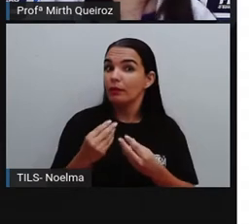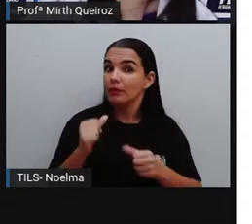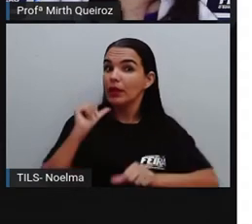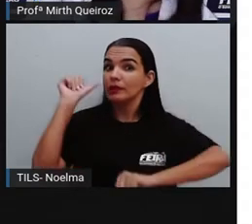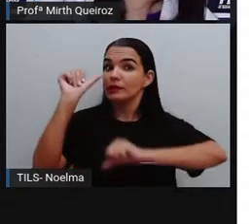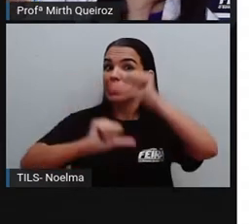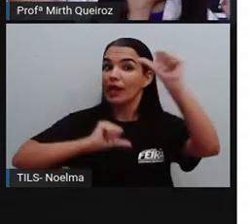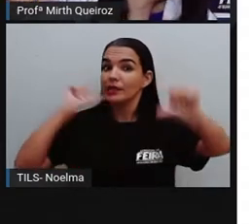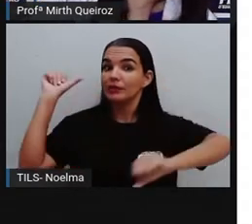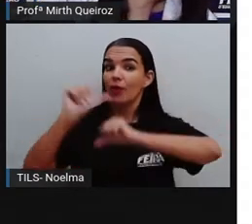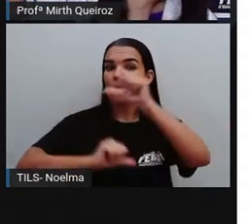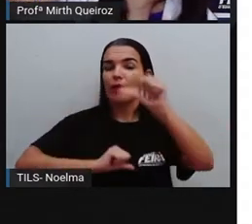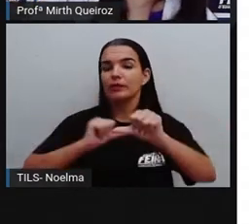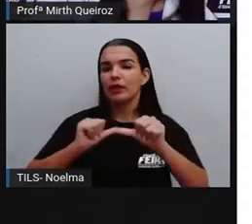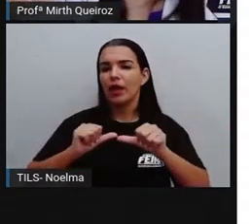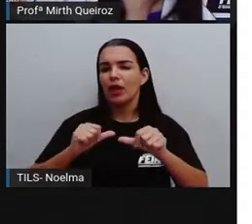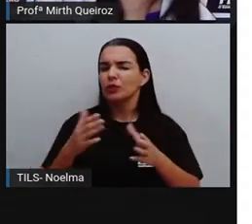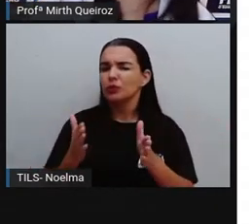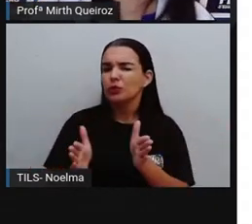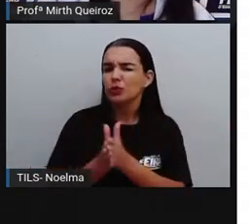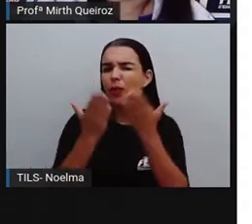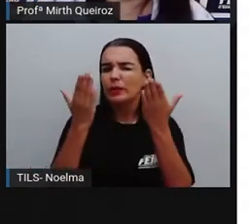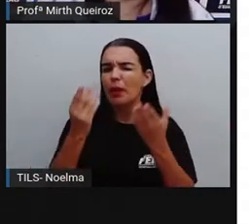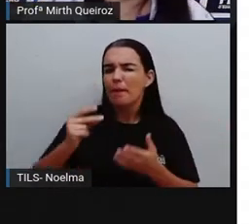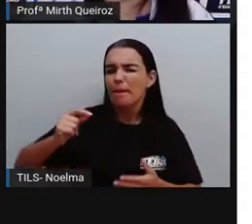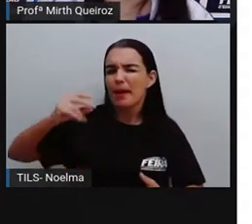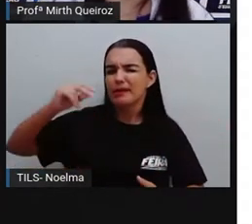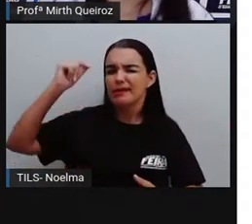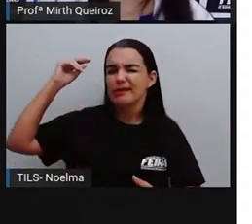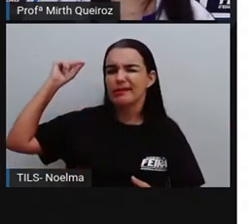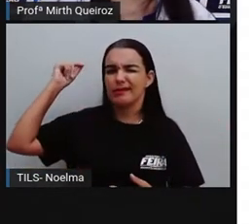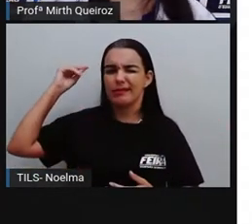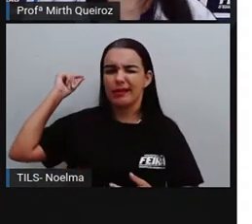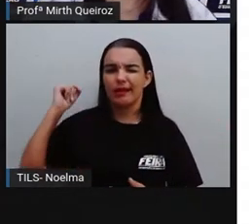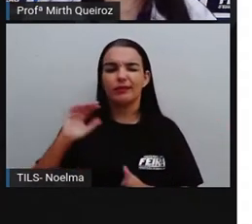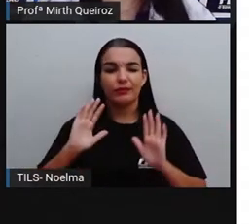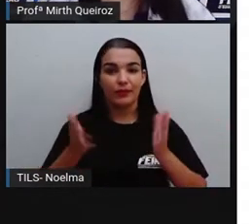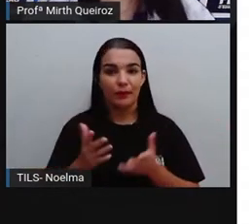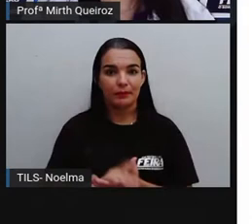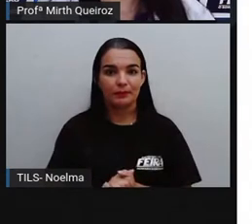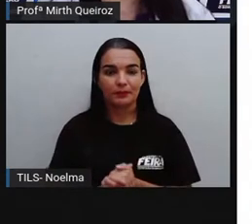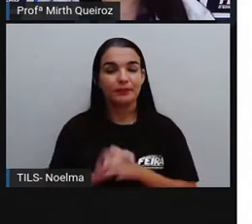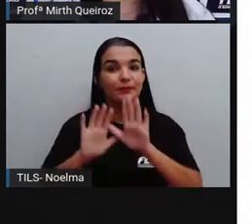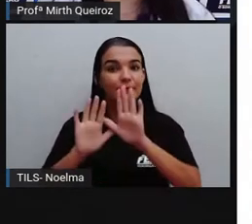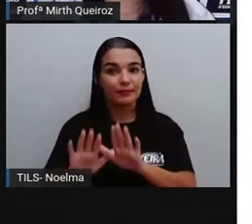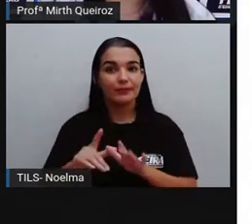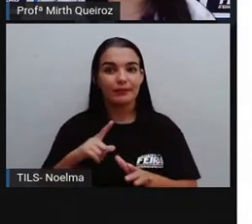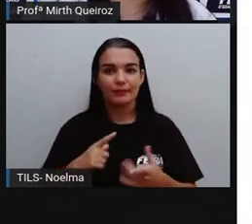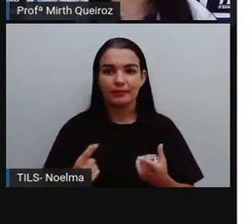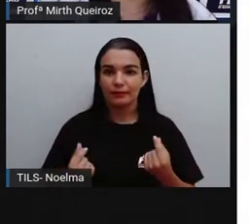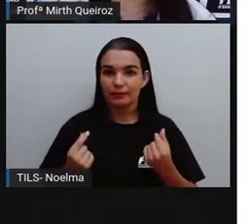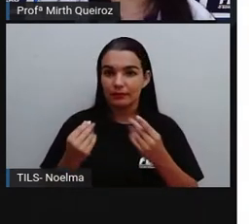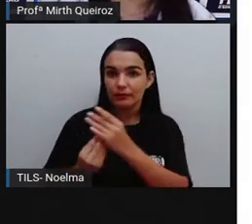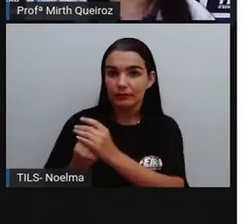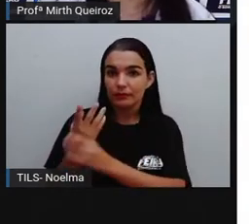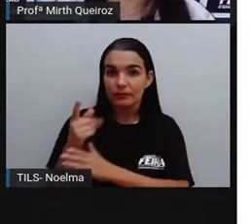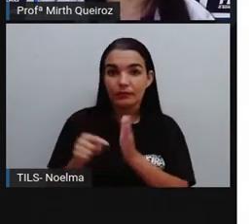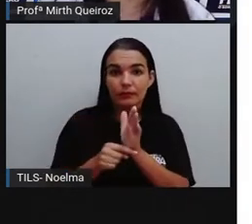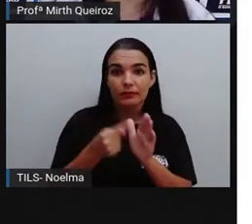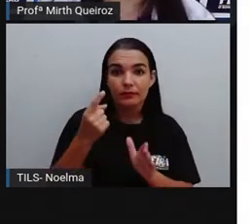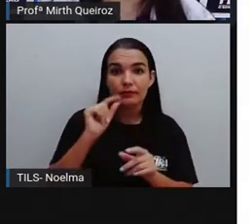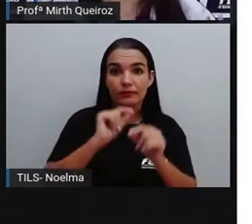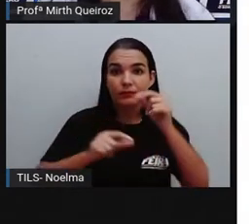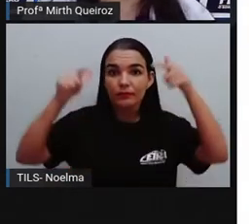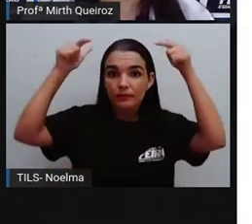e tudo começou há muito, muito tempo. Apesar do dinheiro, ele ter surgido pela primeira